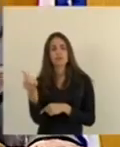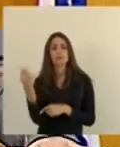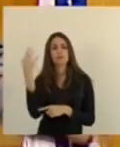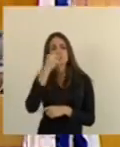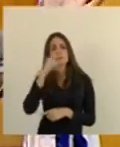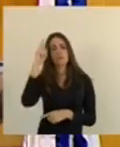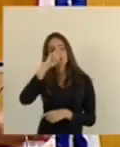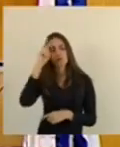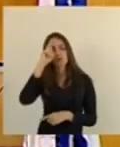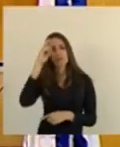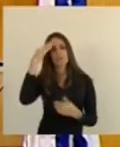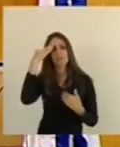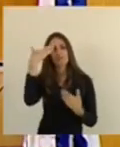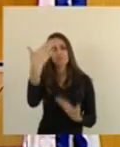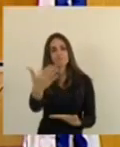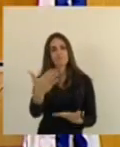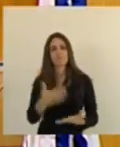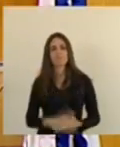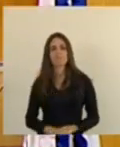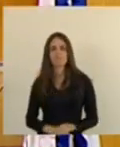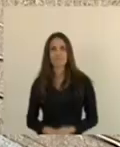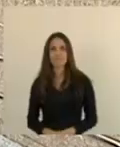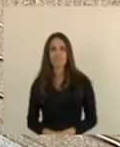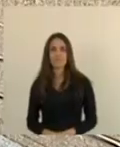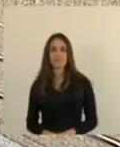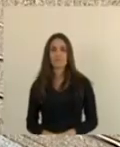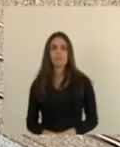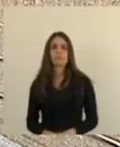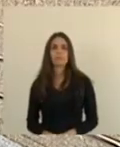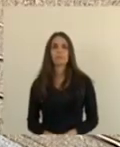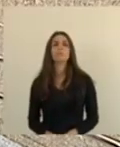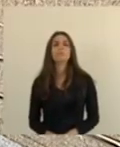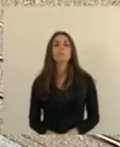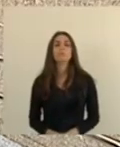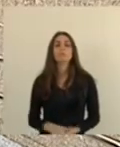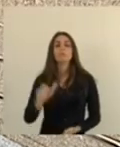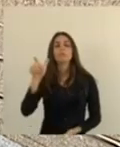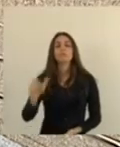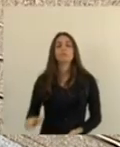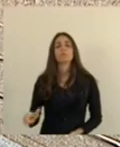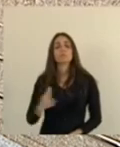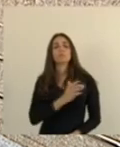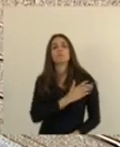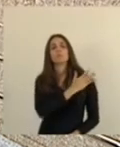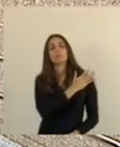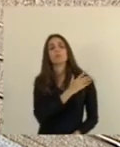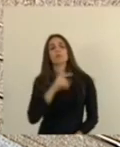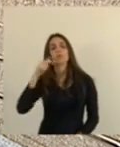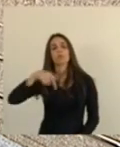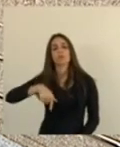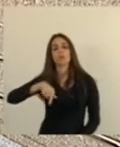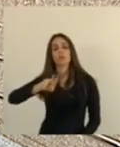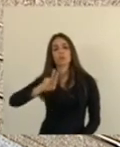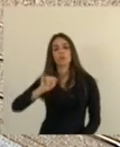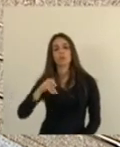linda história. Muito obrigado, presidente. Com a palavra o deputado Coronel Alexandre Quintino.